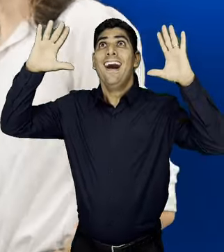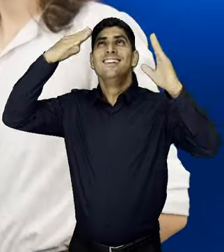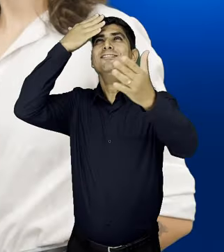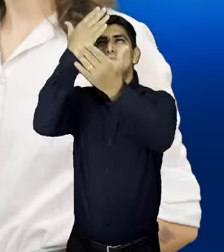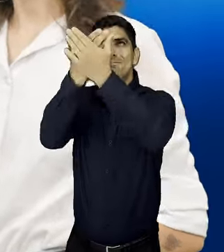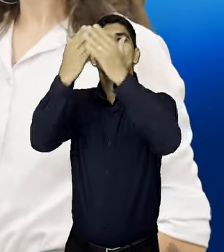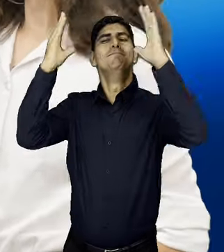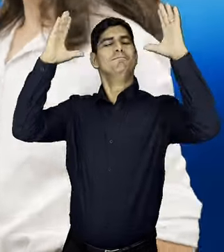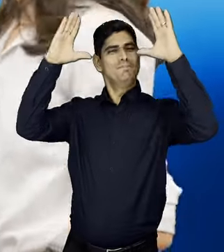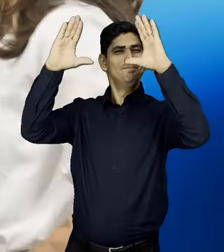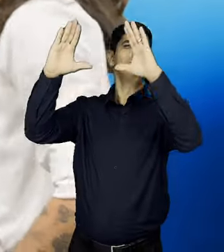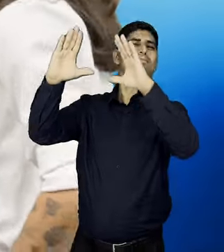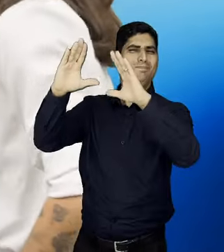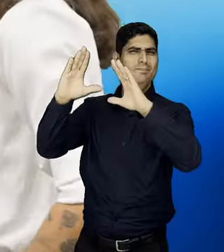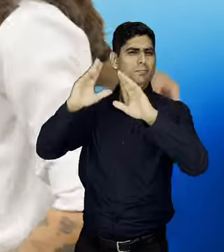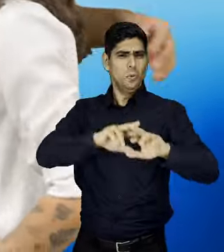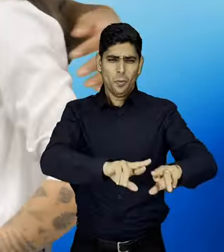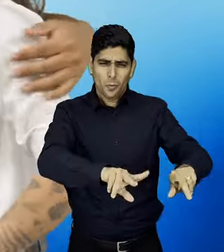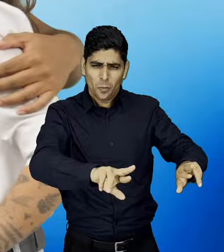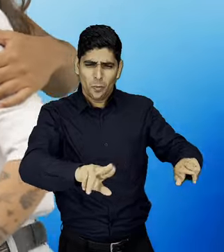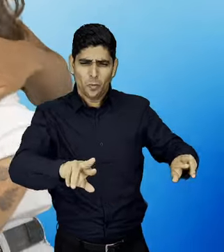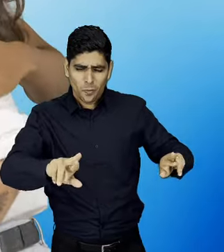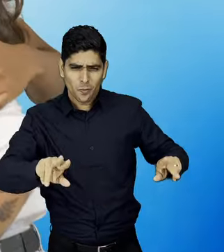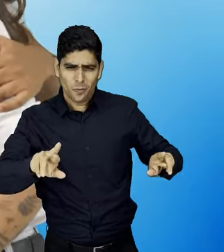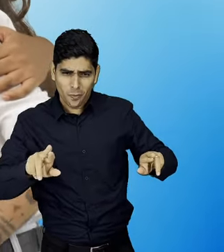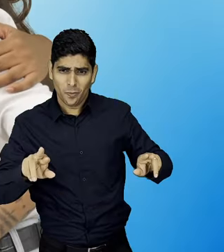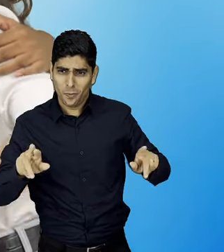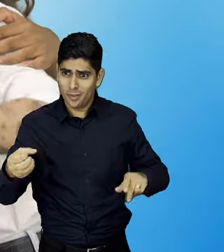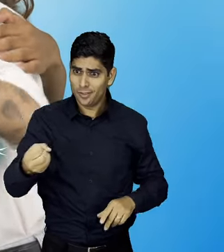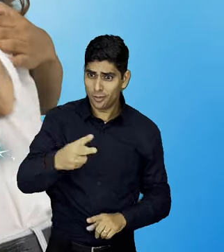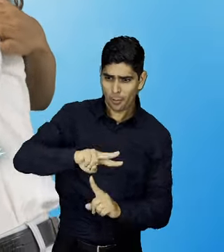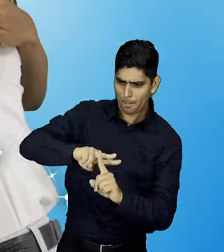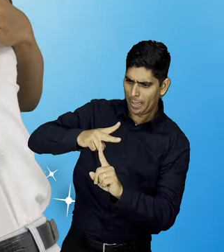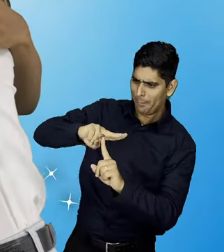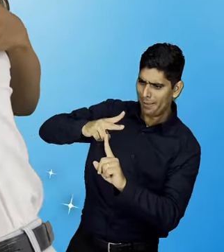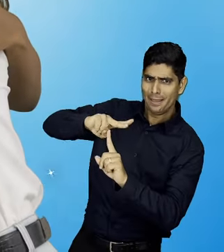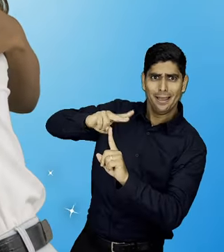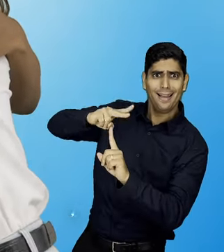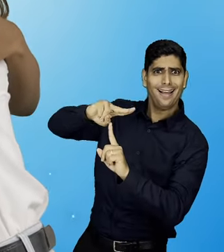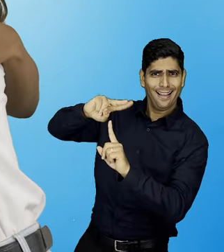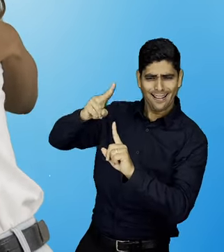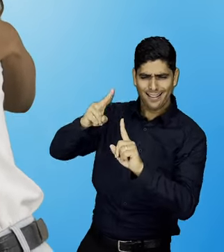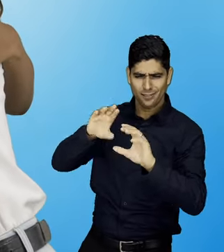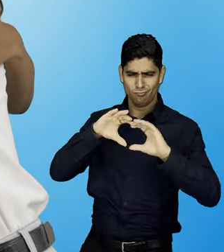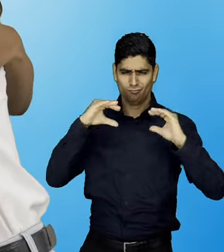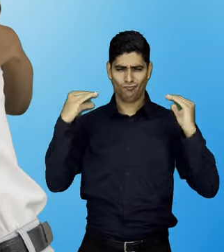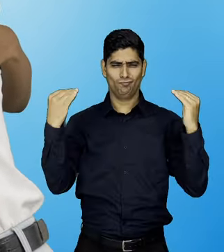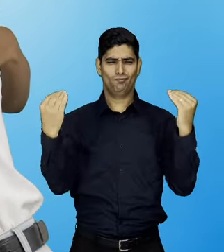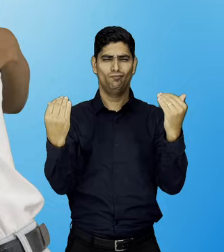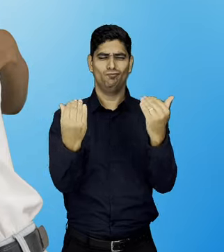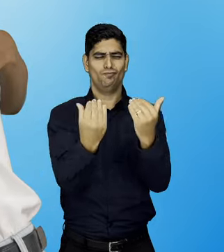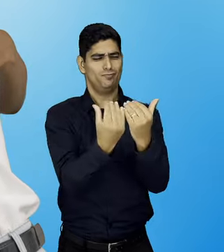Vive a diversidade e abraça a inovação